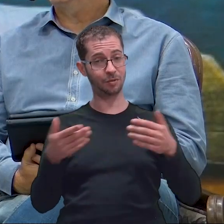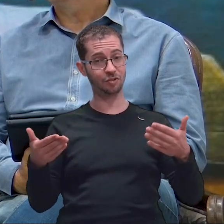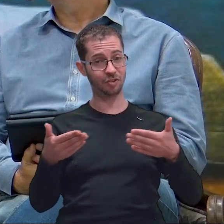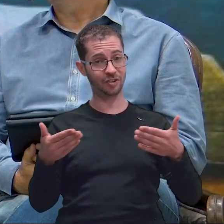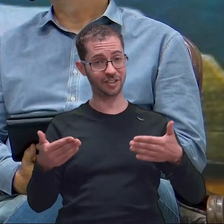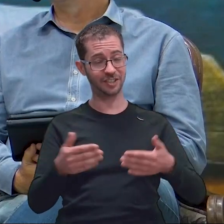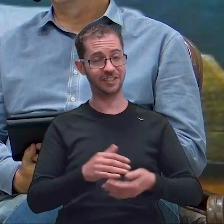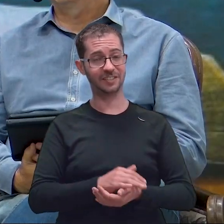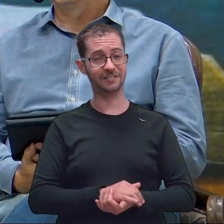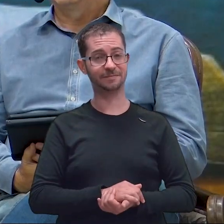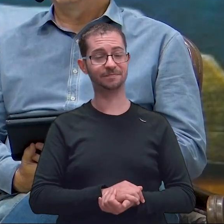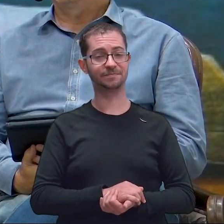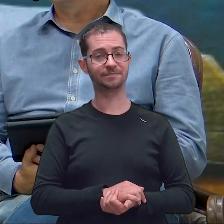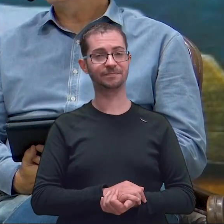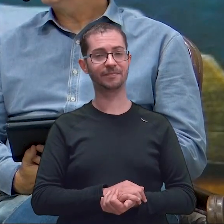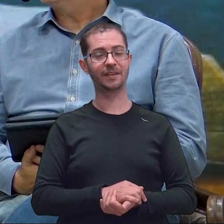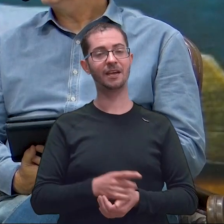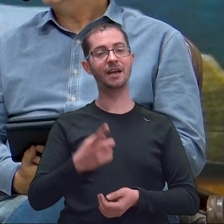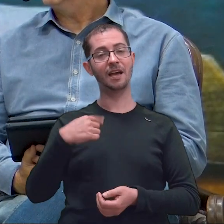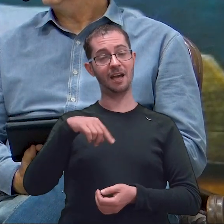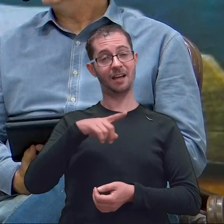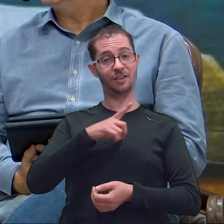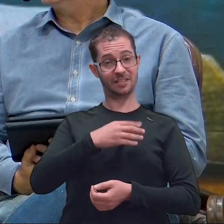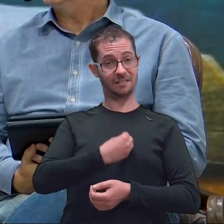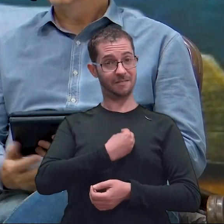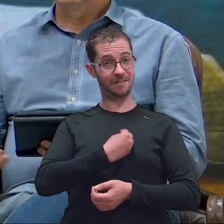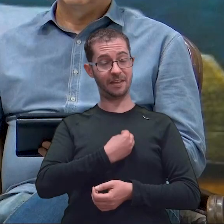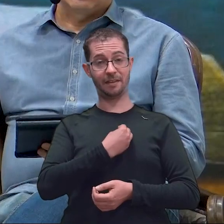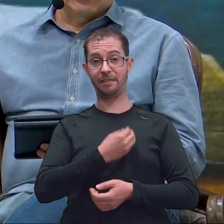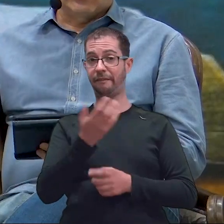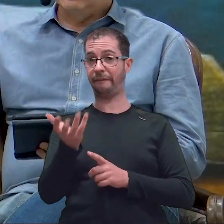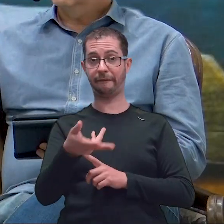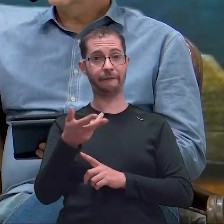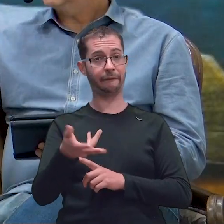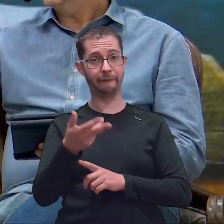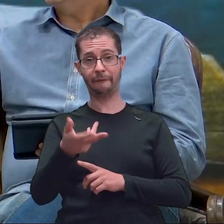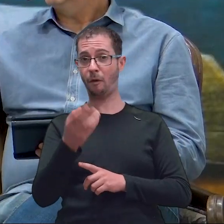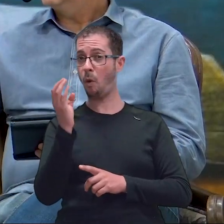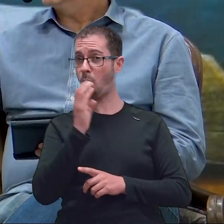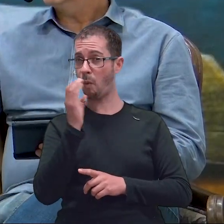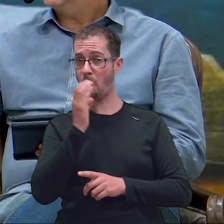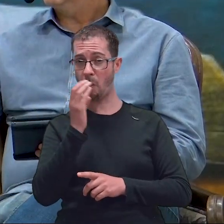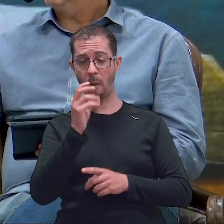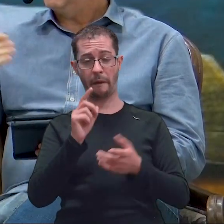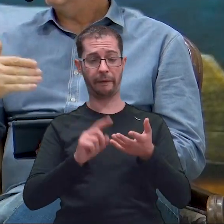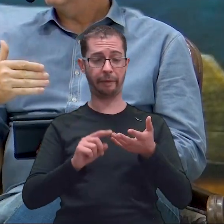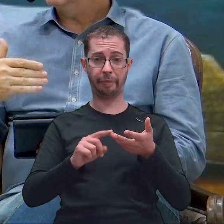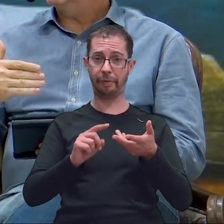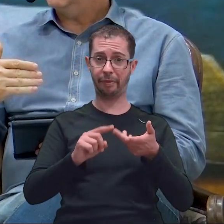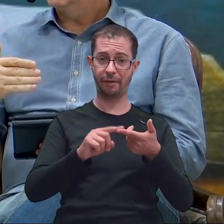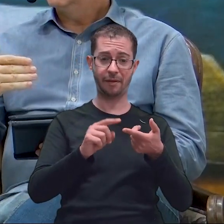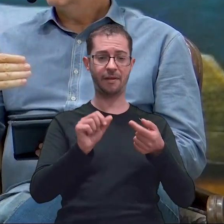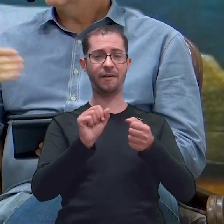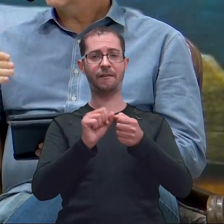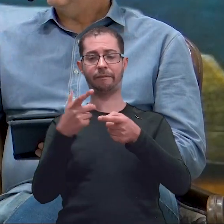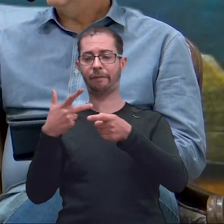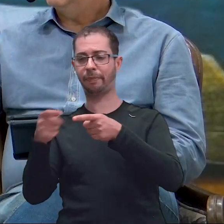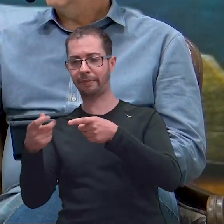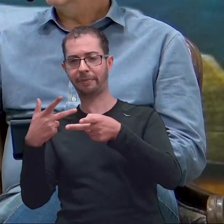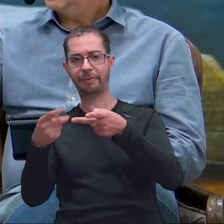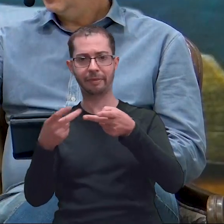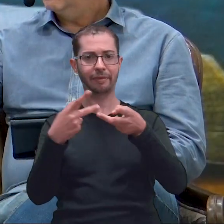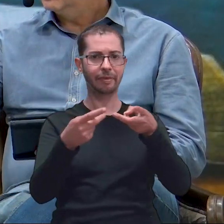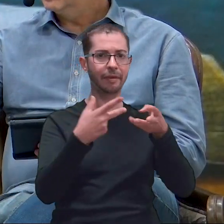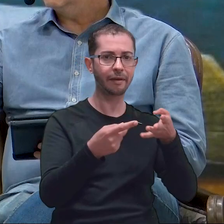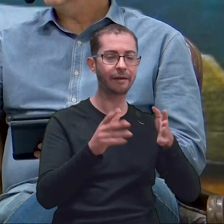A gente chama o nosso dia a dia da correria, de conquistar coisas, né? Mas a palavra de Deus fala, buscai